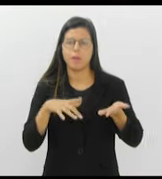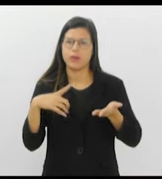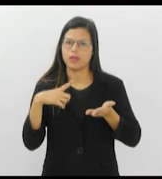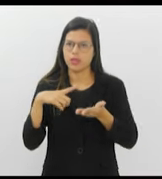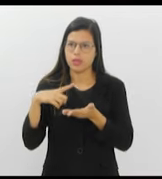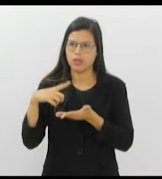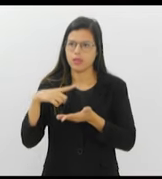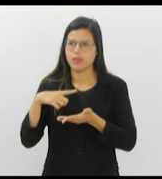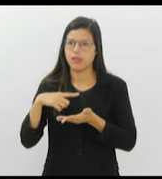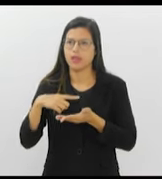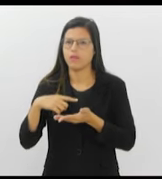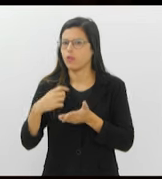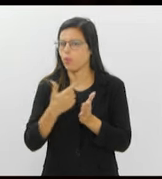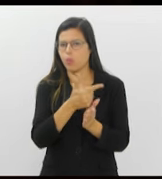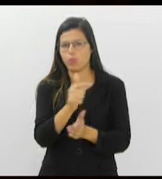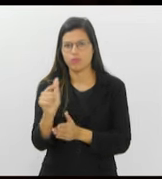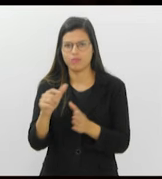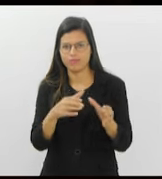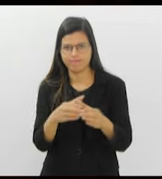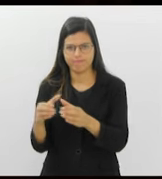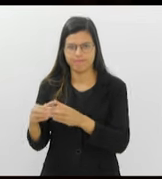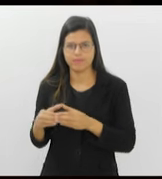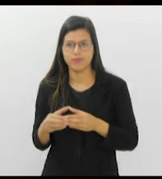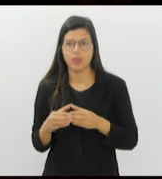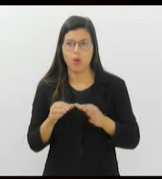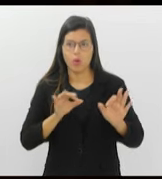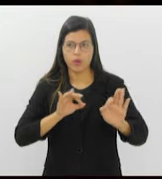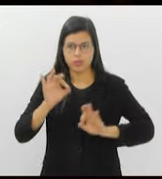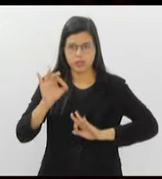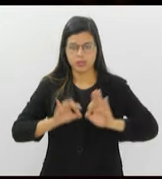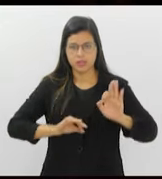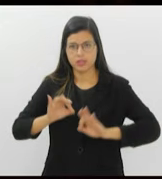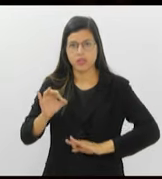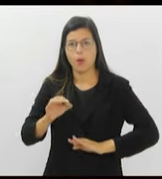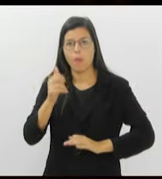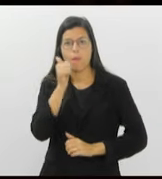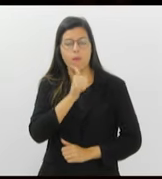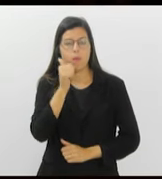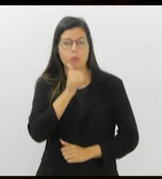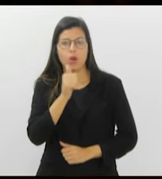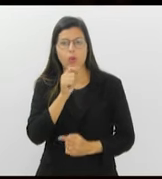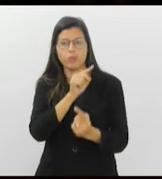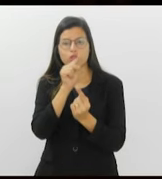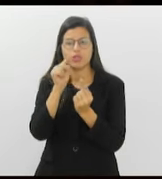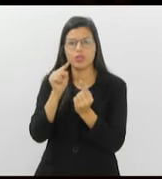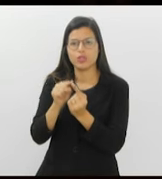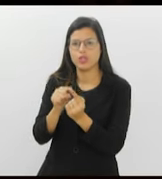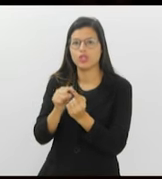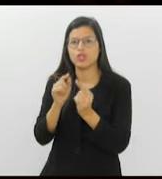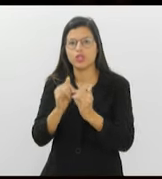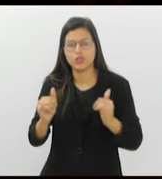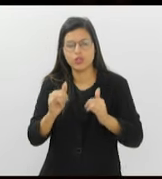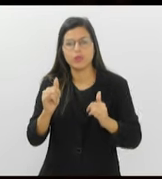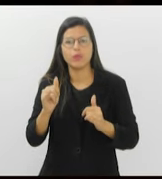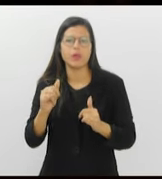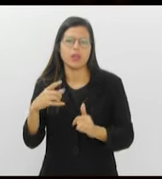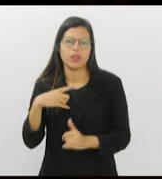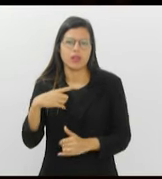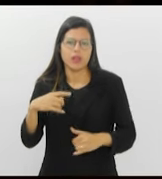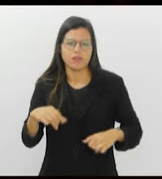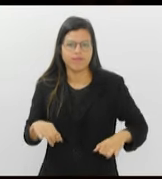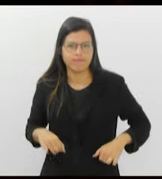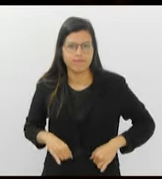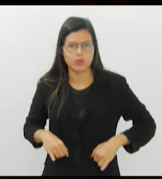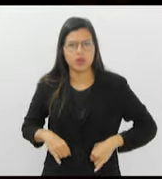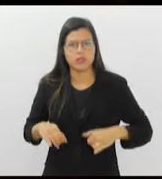Samba e os Insurgentes. A montagem busca atingir mulheres expostas à violência, que vivem em situação de vulnerabilidade e de